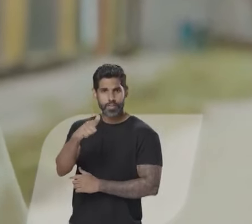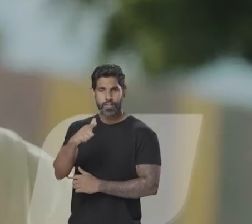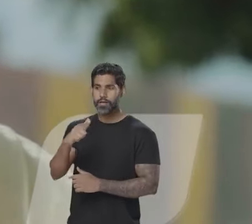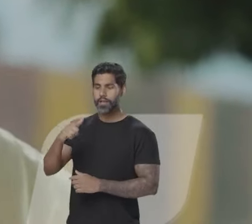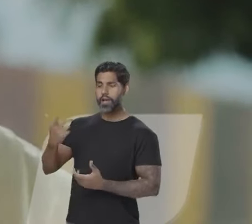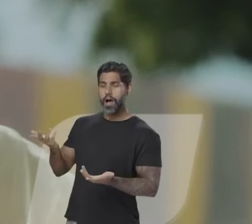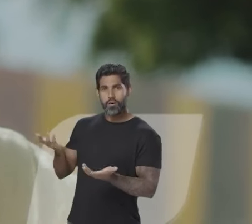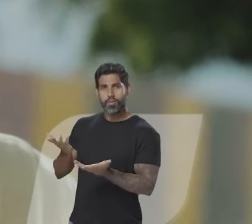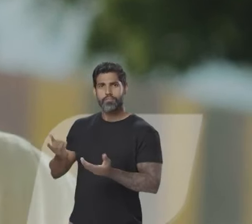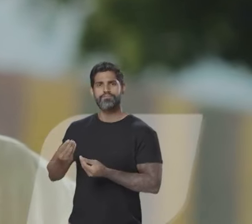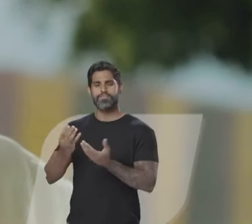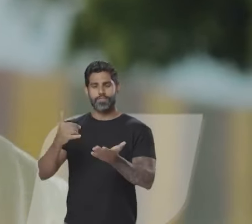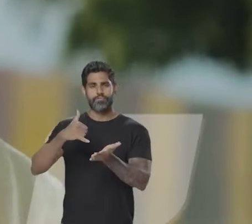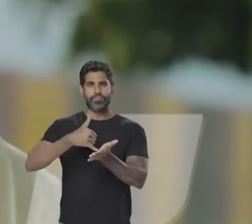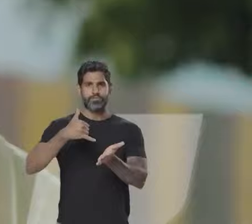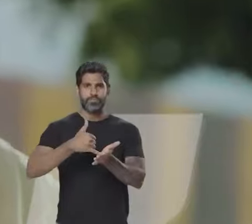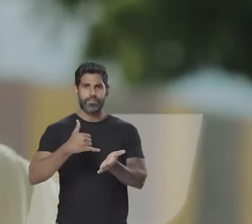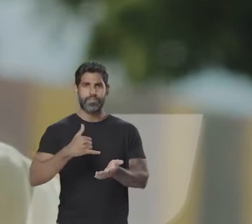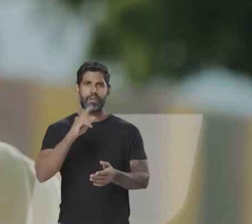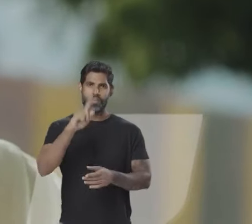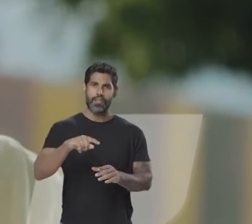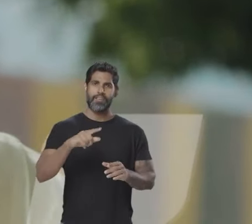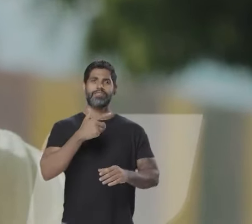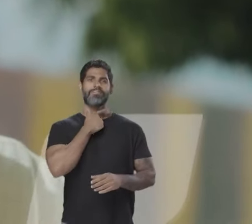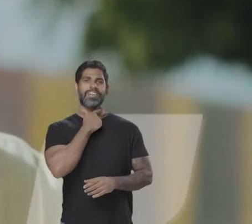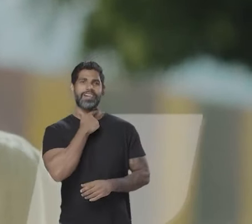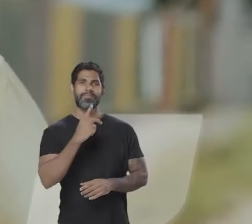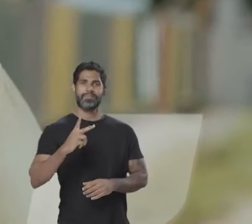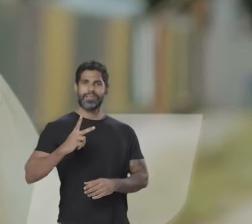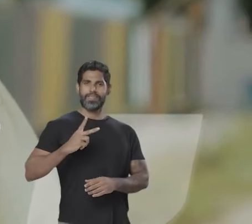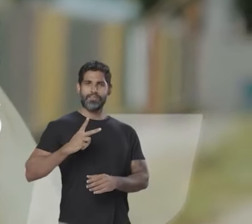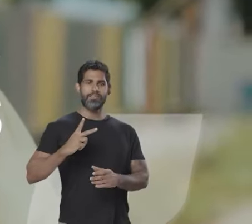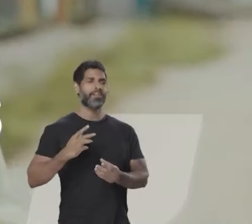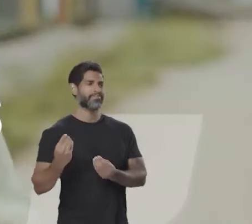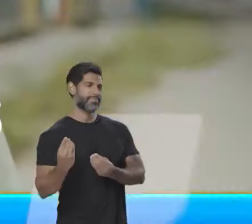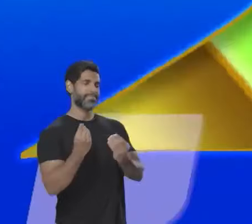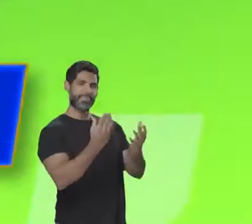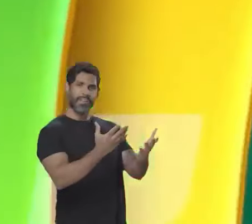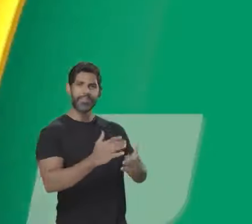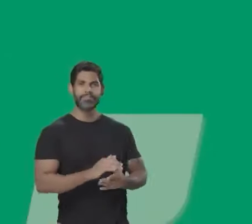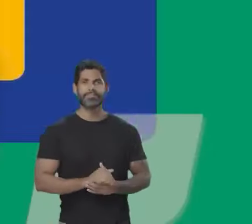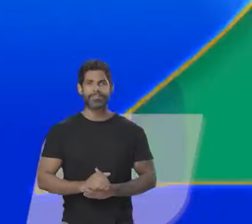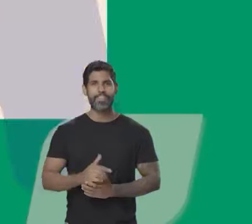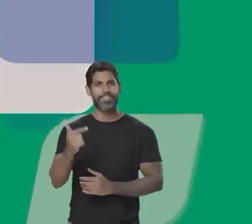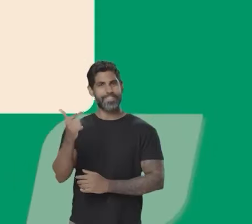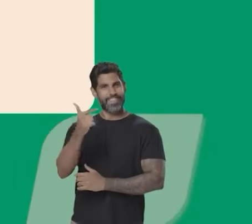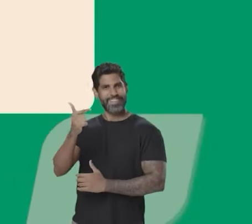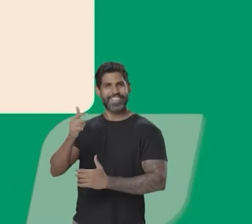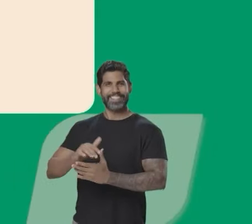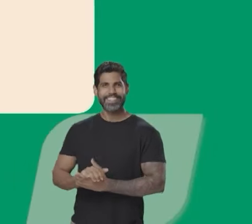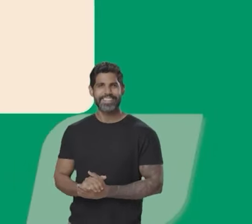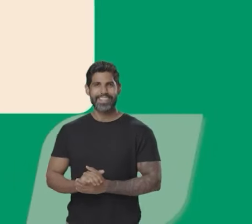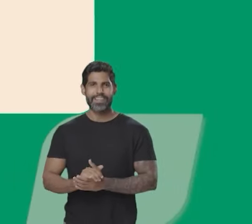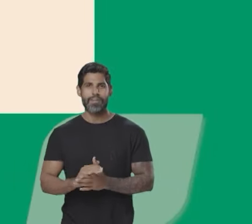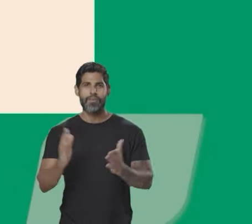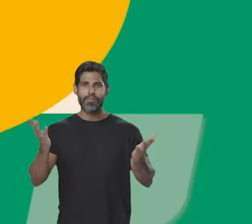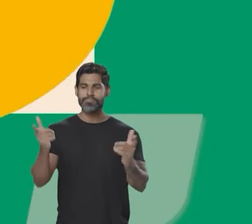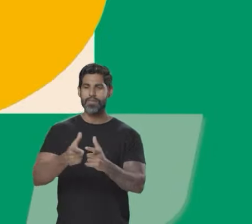novas